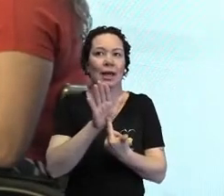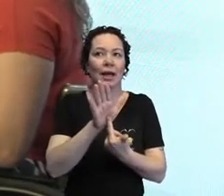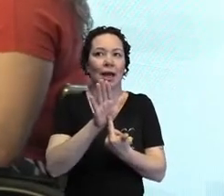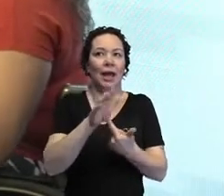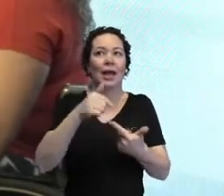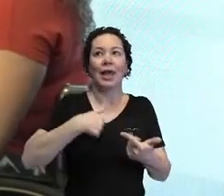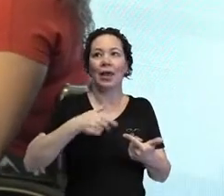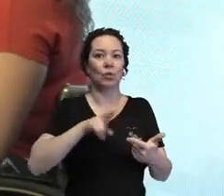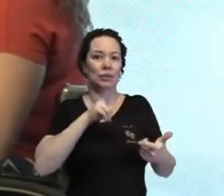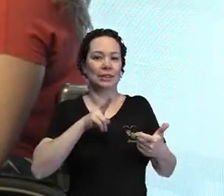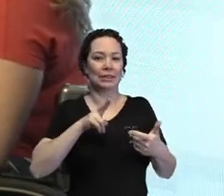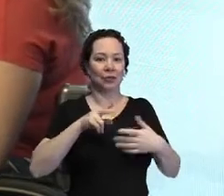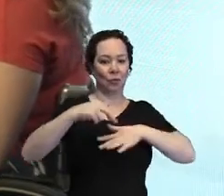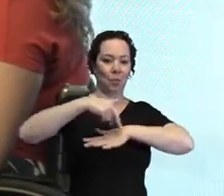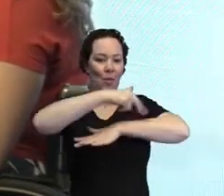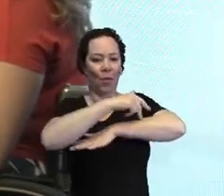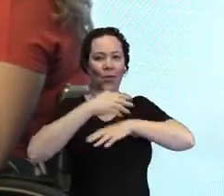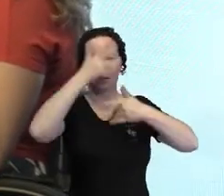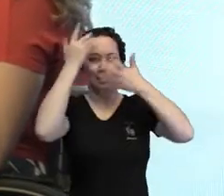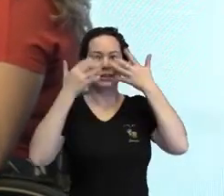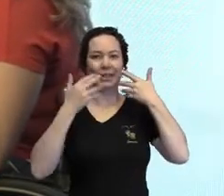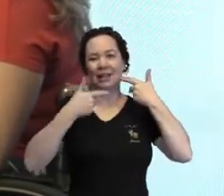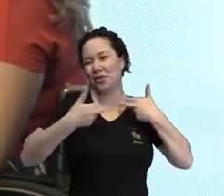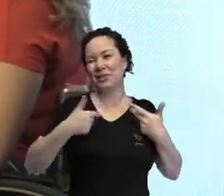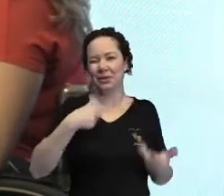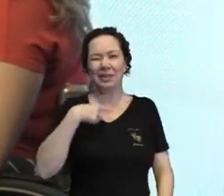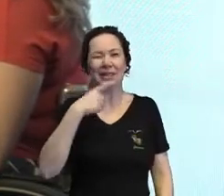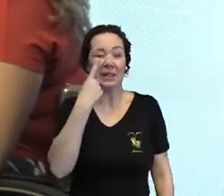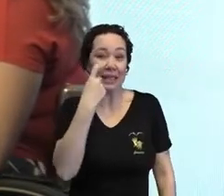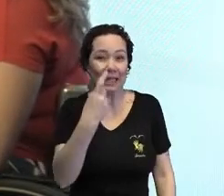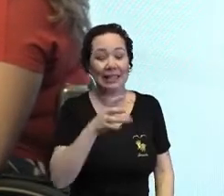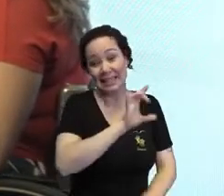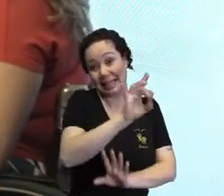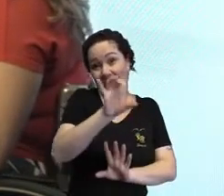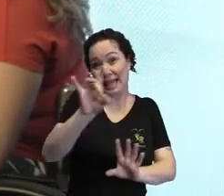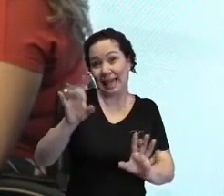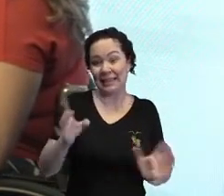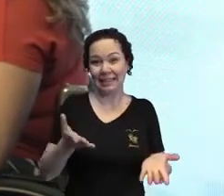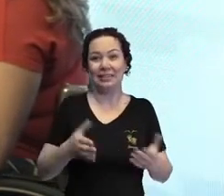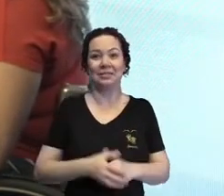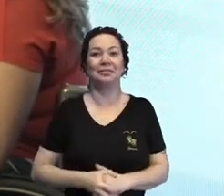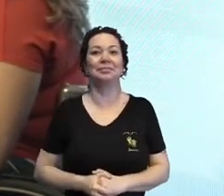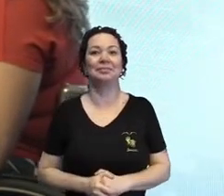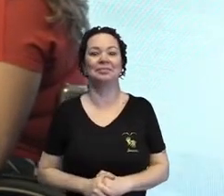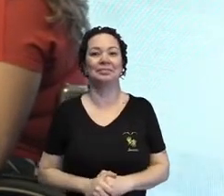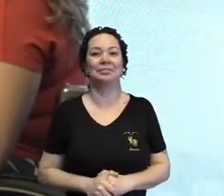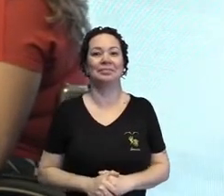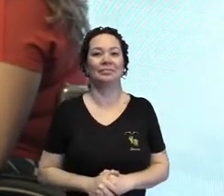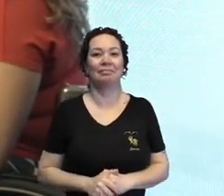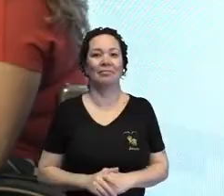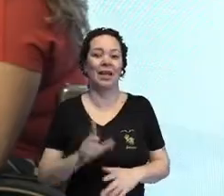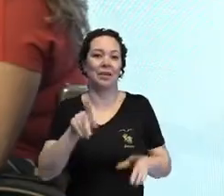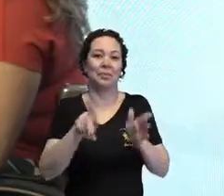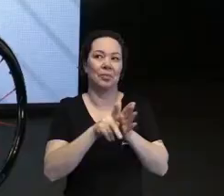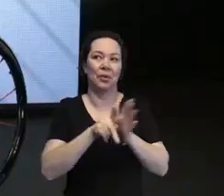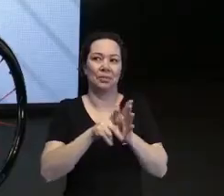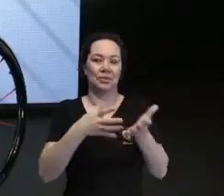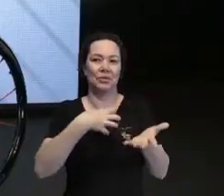meio de moda, de maquiagem, que são assuntos que me interessam, enfim, cada um dentro do seu universo.